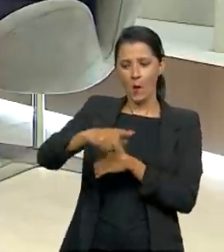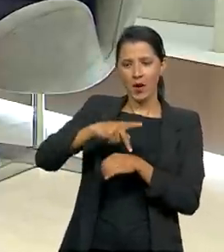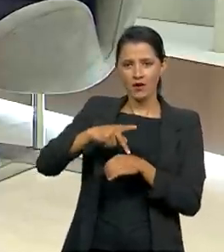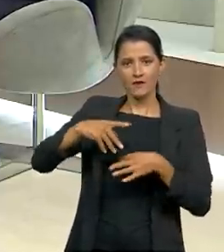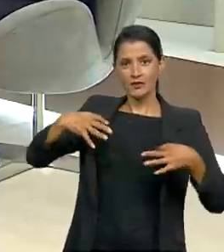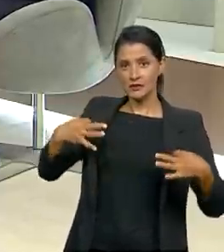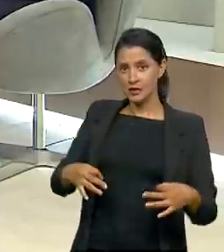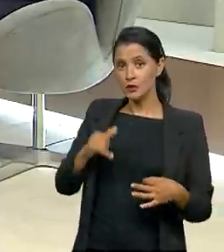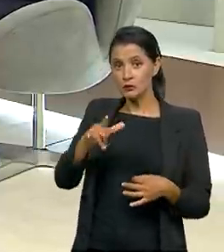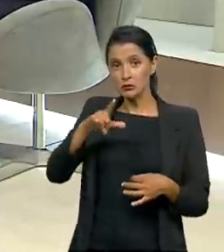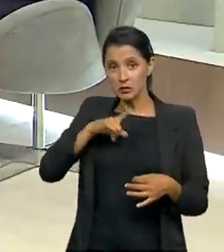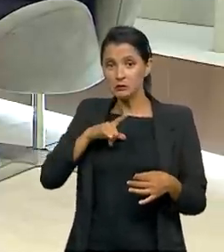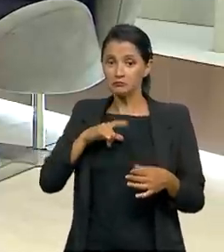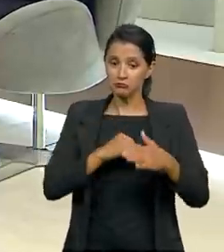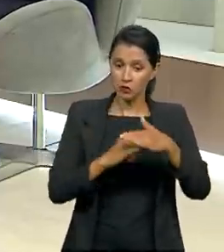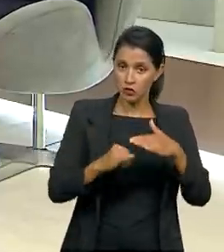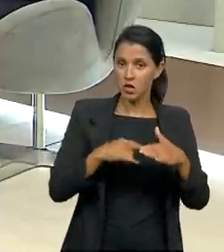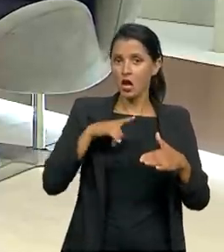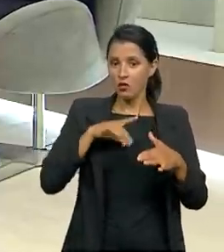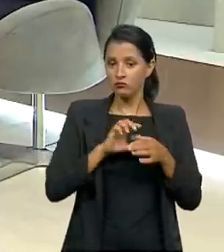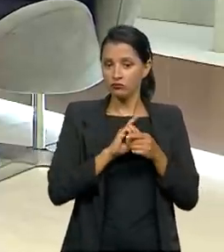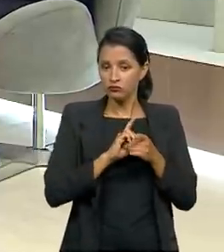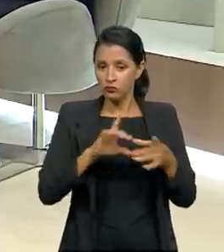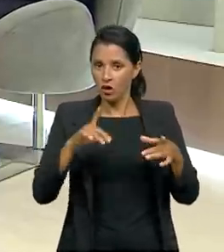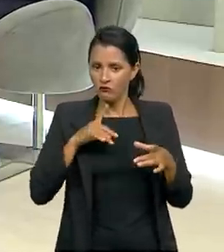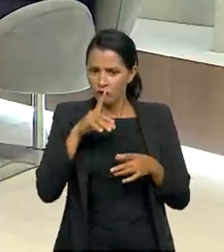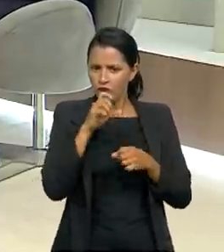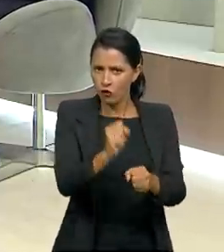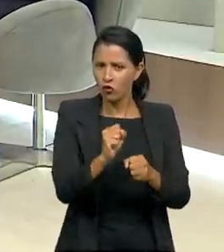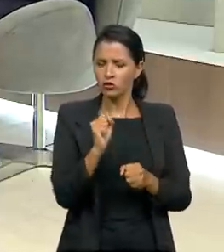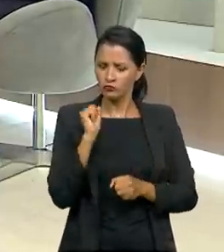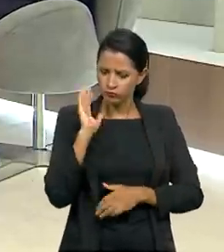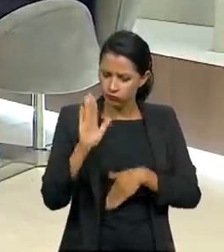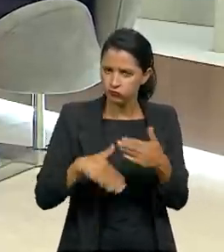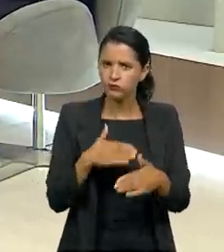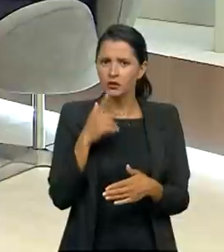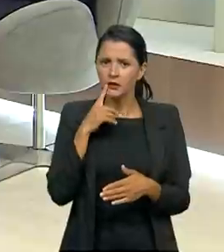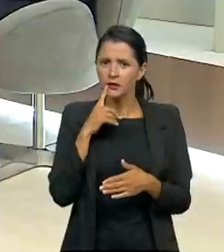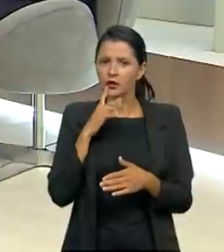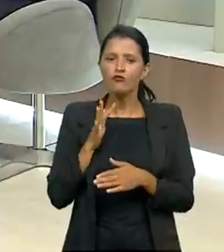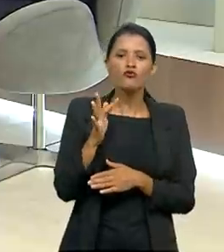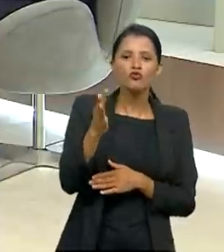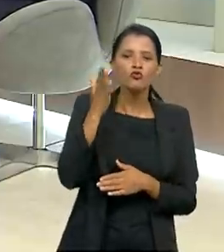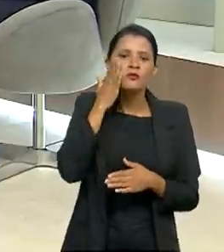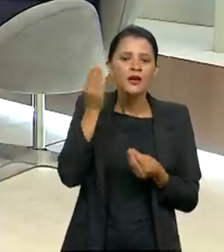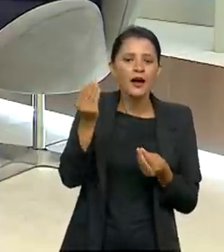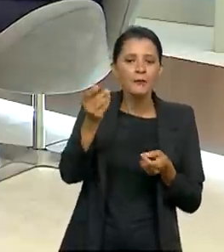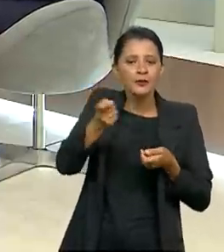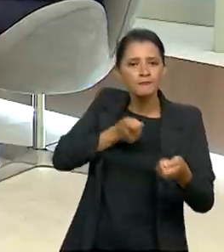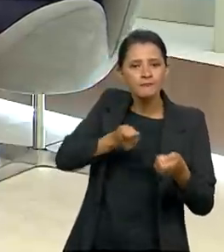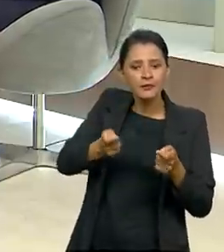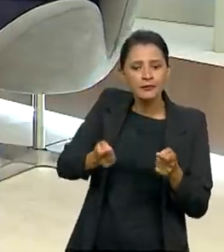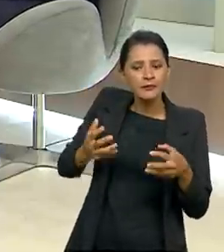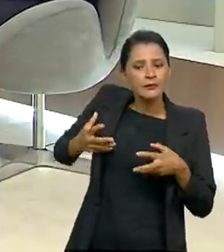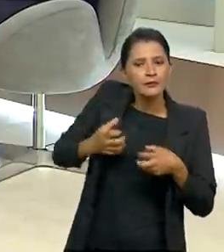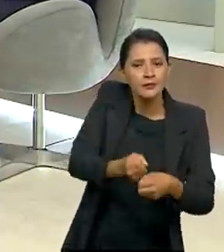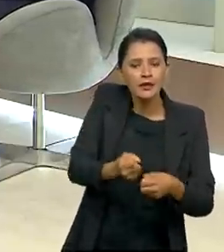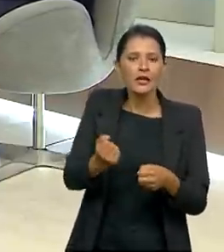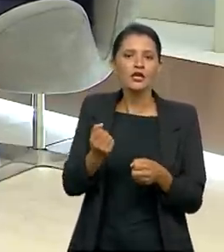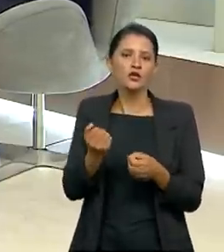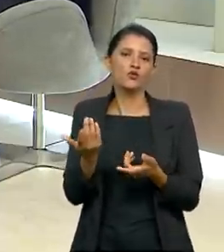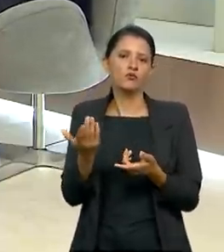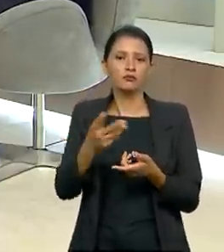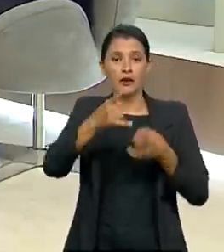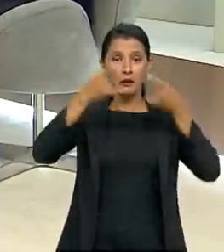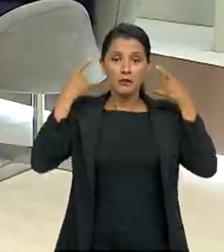dar certo se ele tem instituições democráticas fortes que funcionam, que preveem, que permitem que o capitalismo também se desenvolva. Se